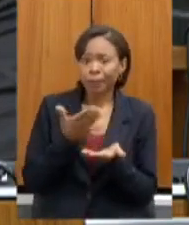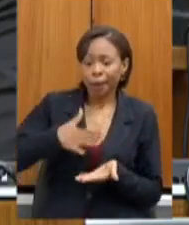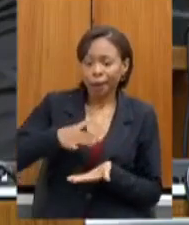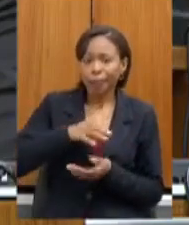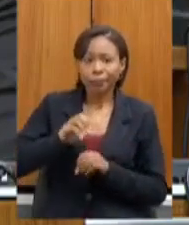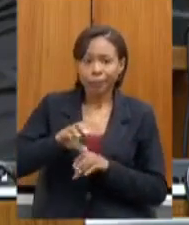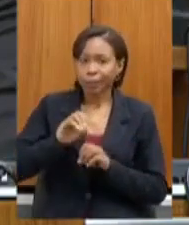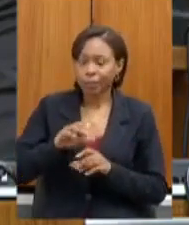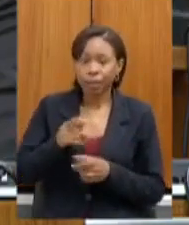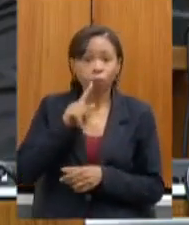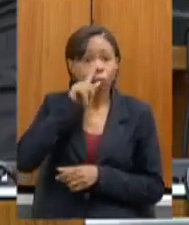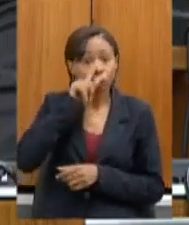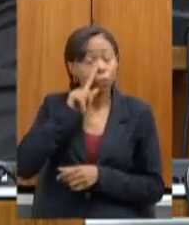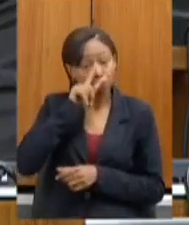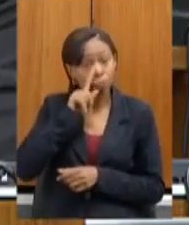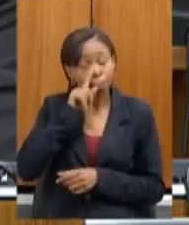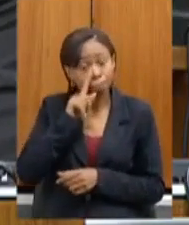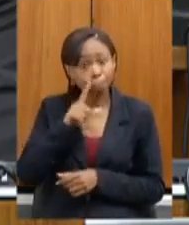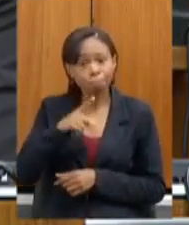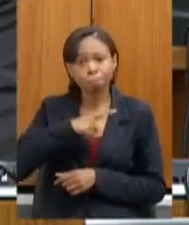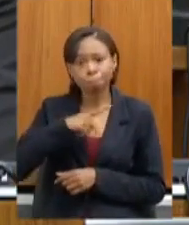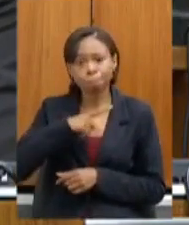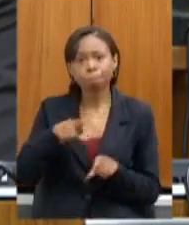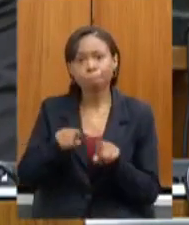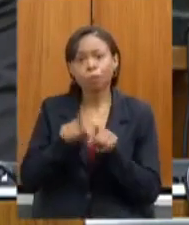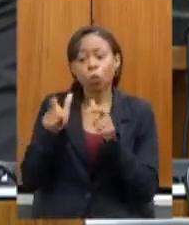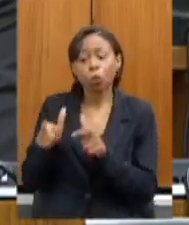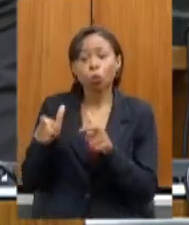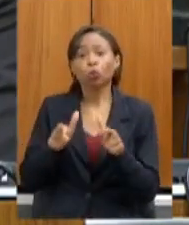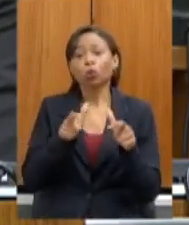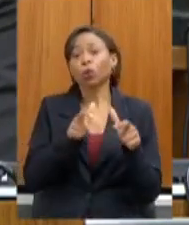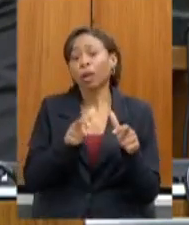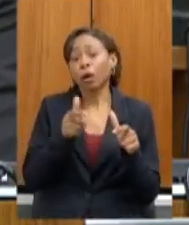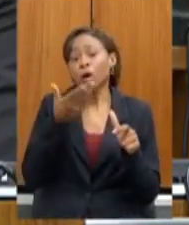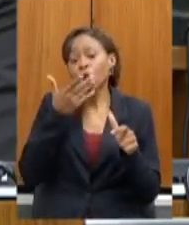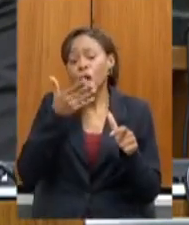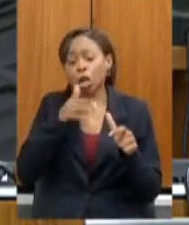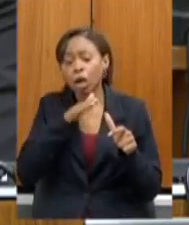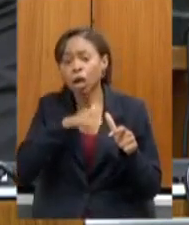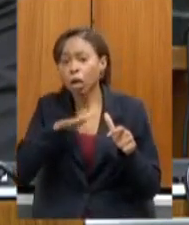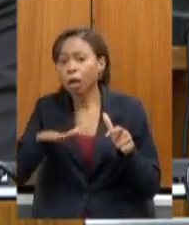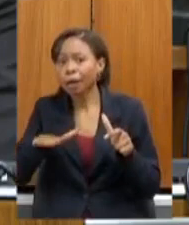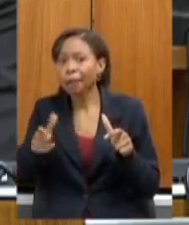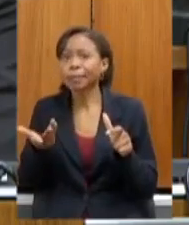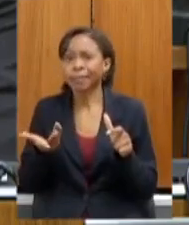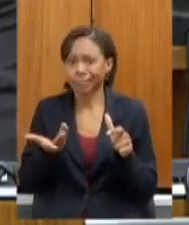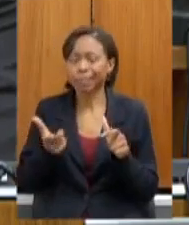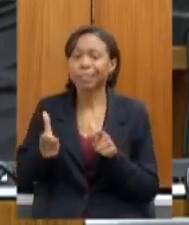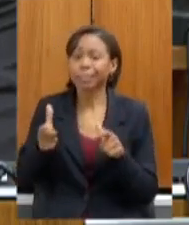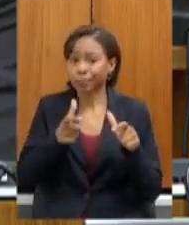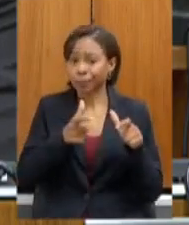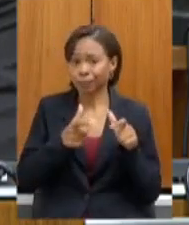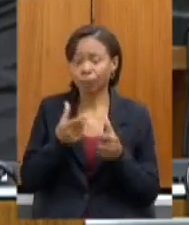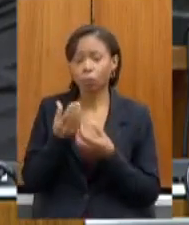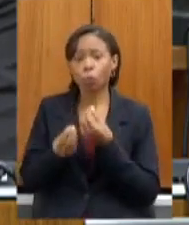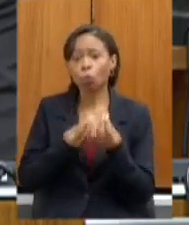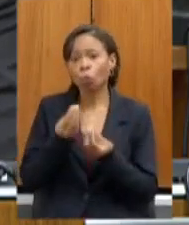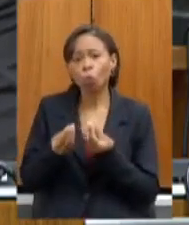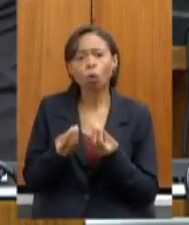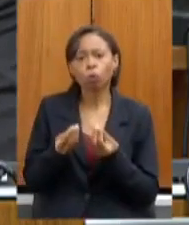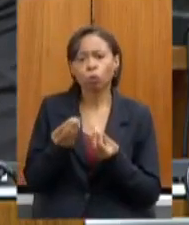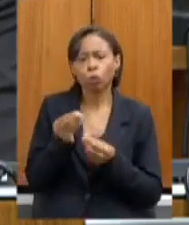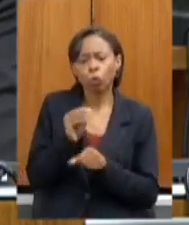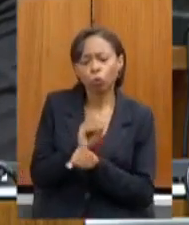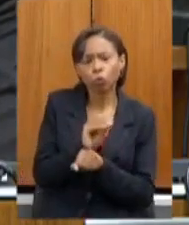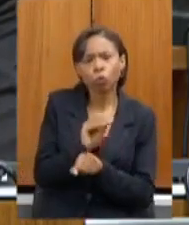riscos até mesmo quanto aos locais que essas crianças frequentam como que elas estão sendo cuidadas